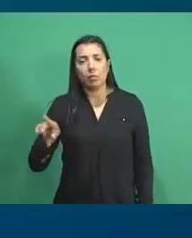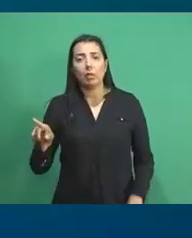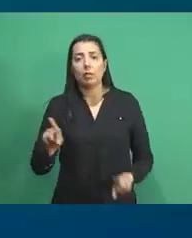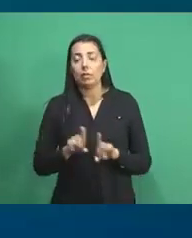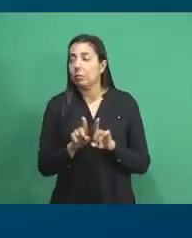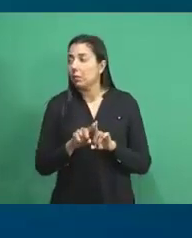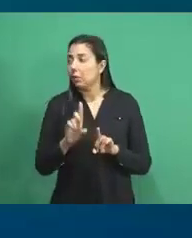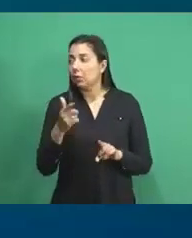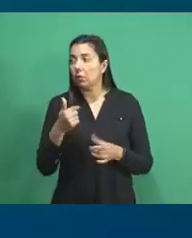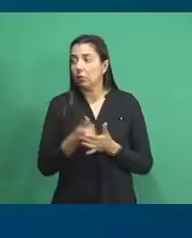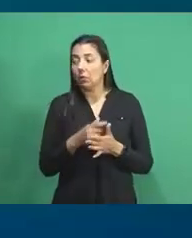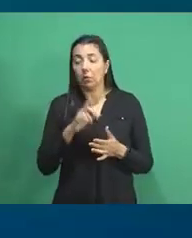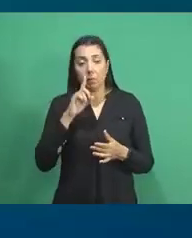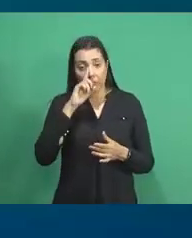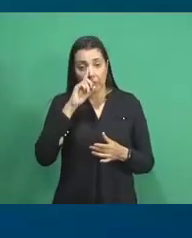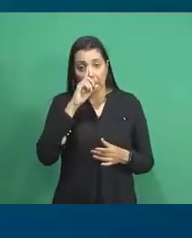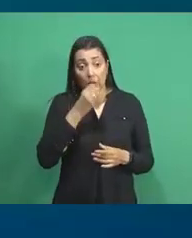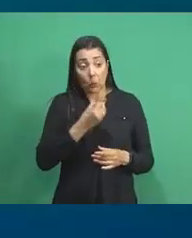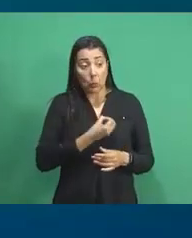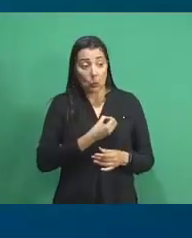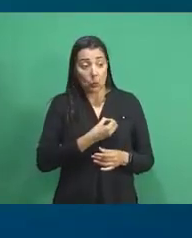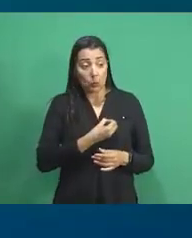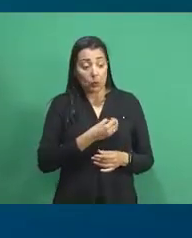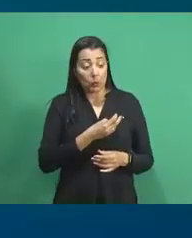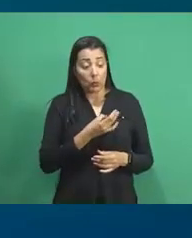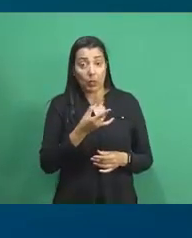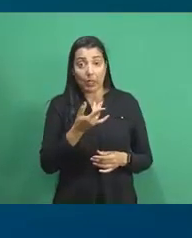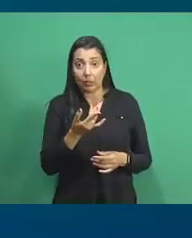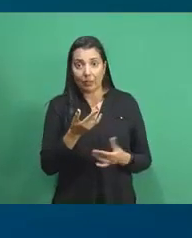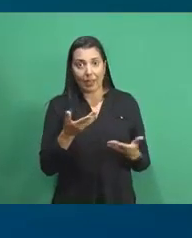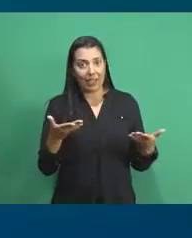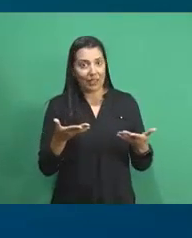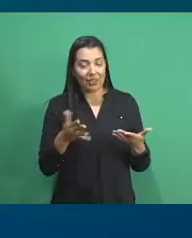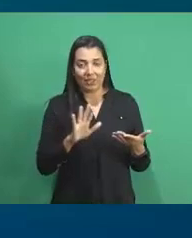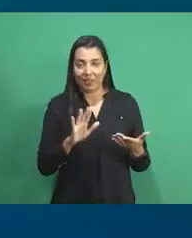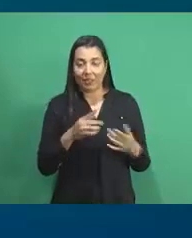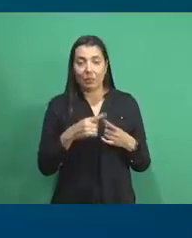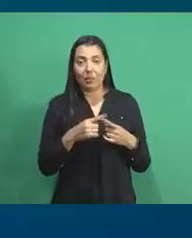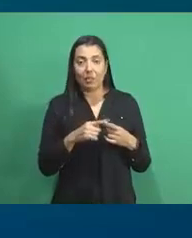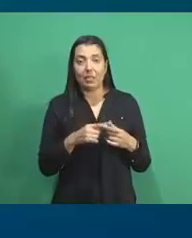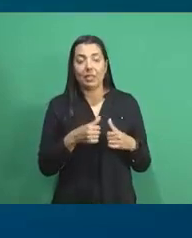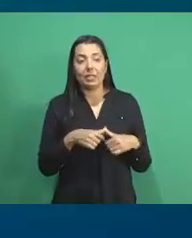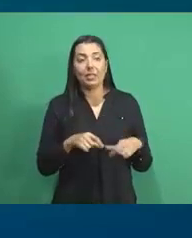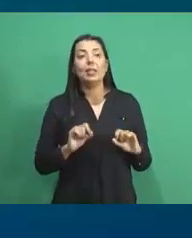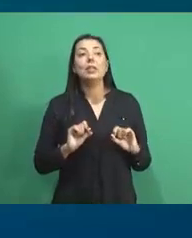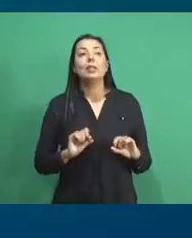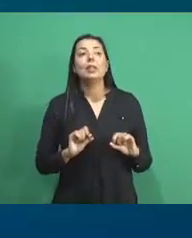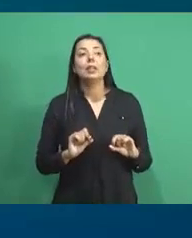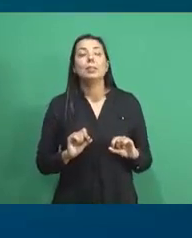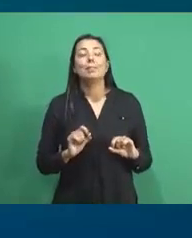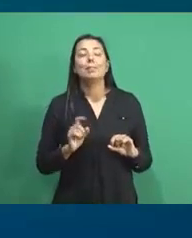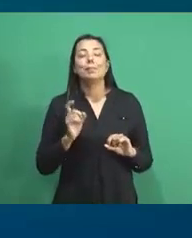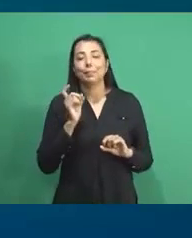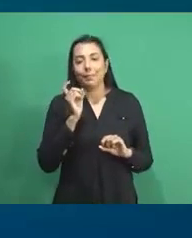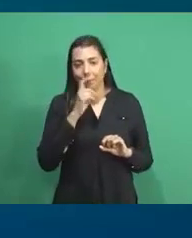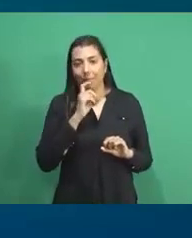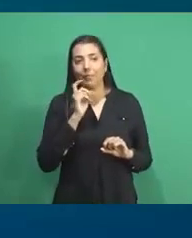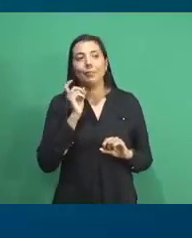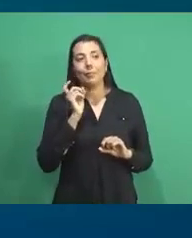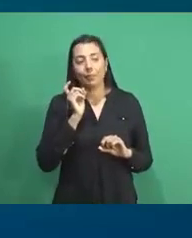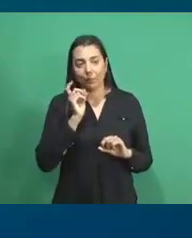Eu não vou arriscar um número, um quantitativo agora, porque eu estaria mentindo